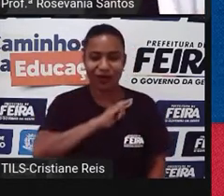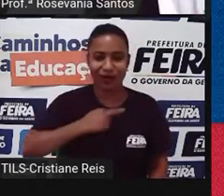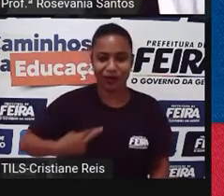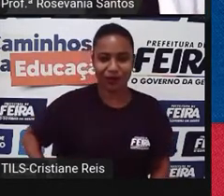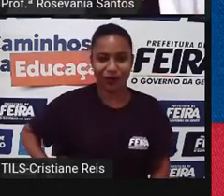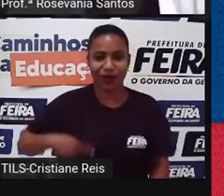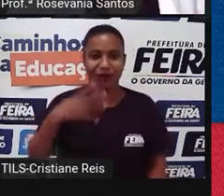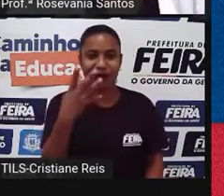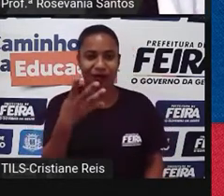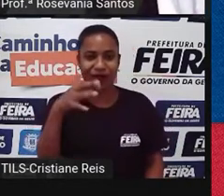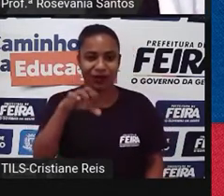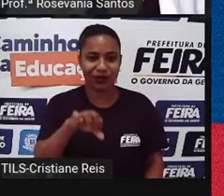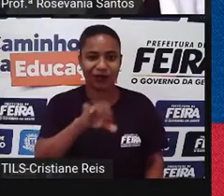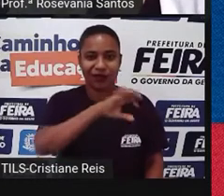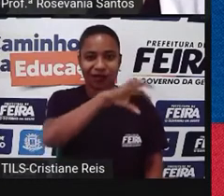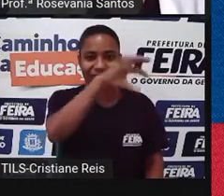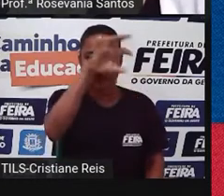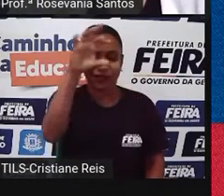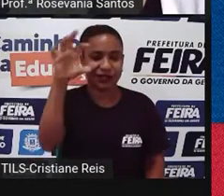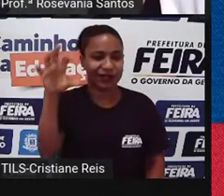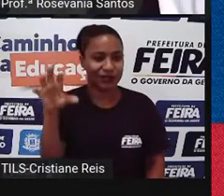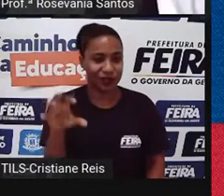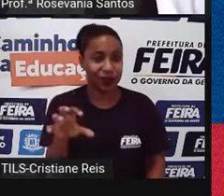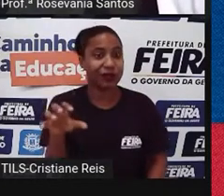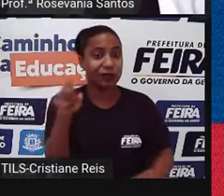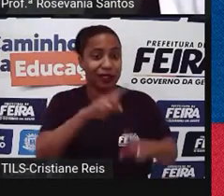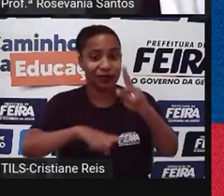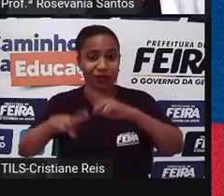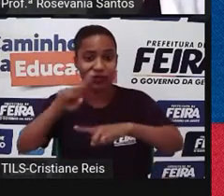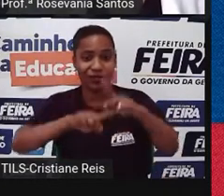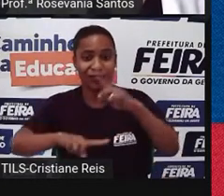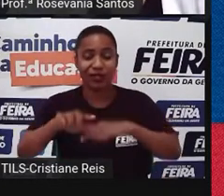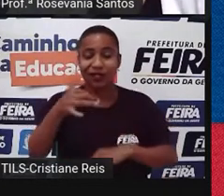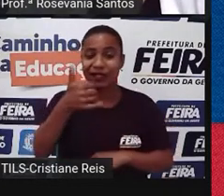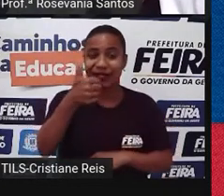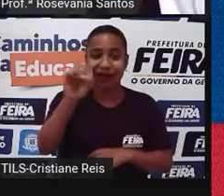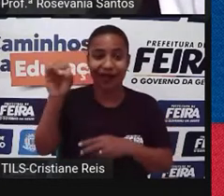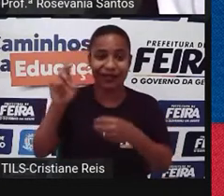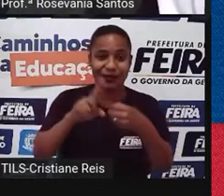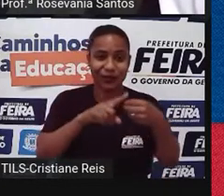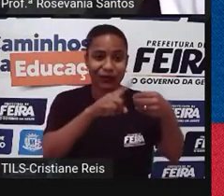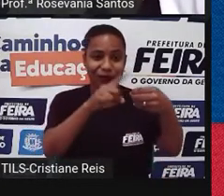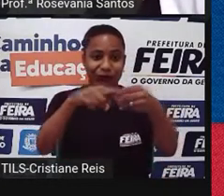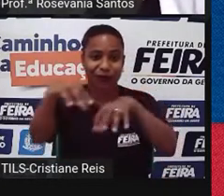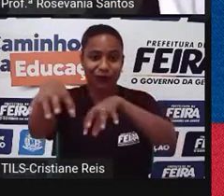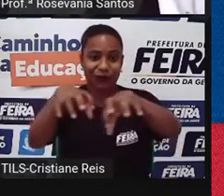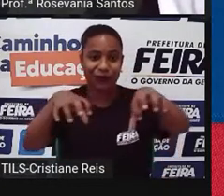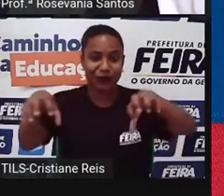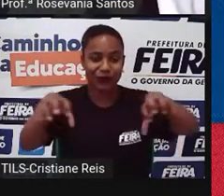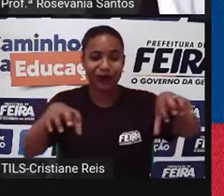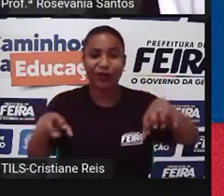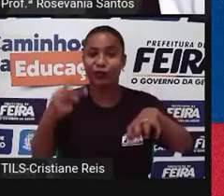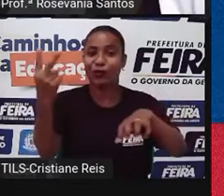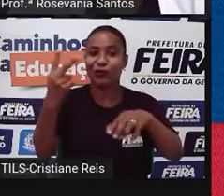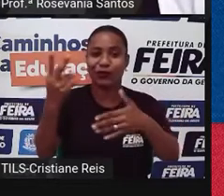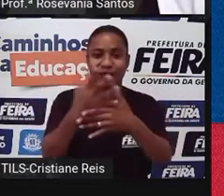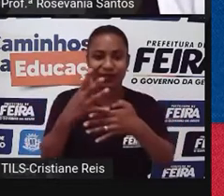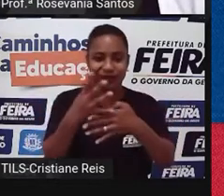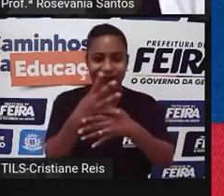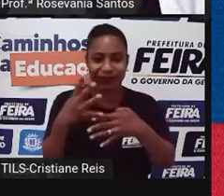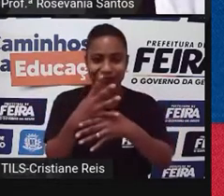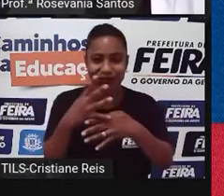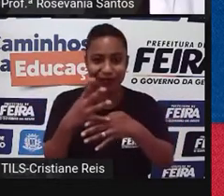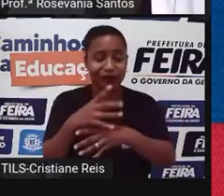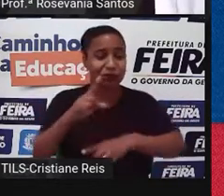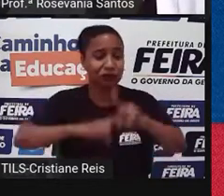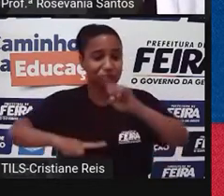49 regiões administrativas, 10 distritos autônomos e duas cidades com status administrativo